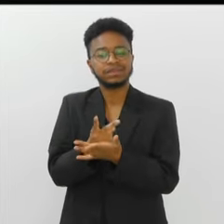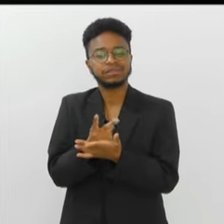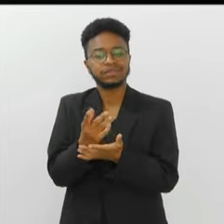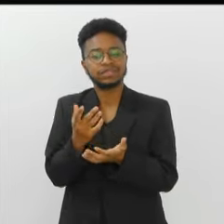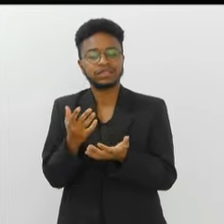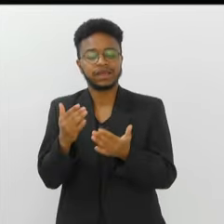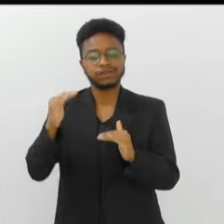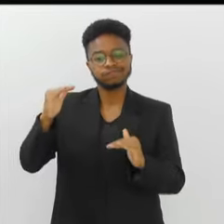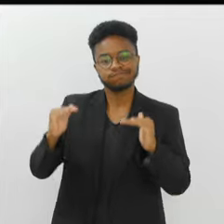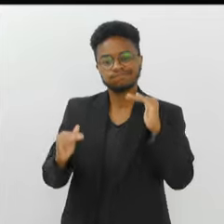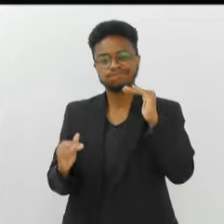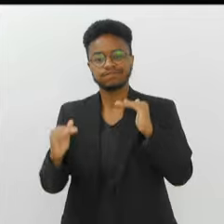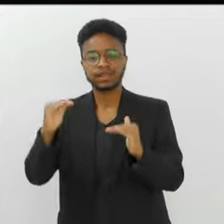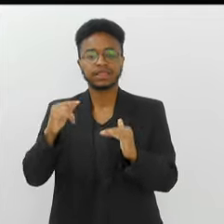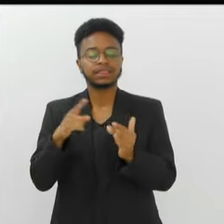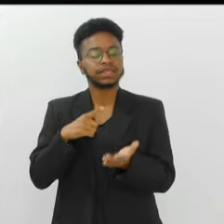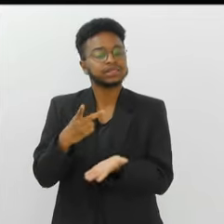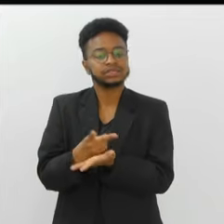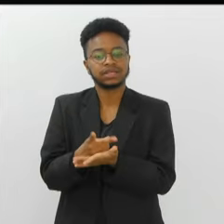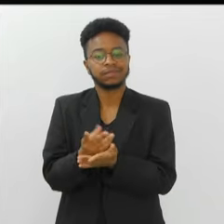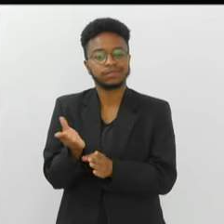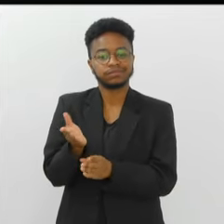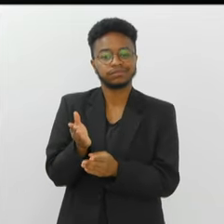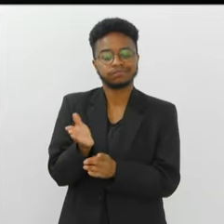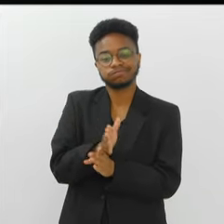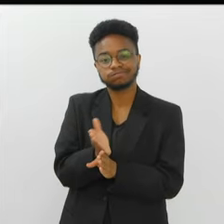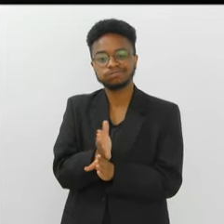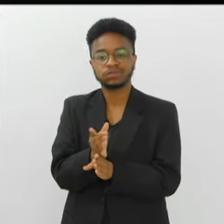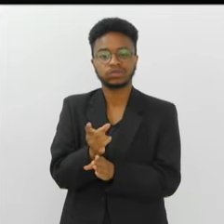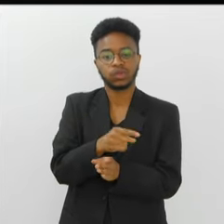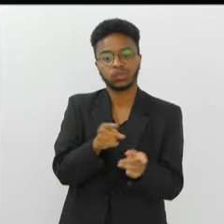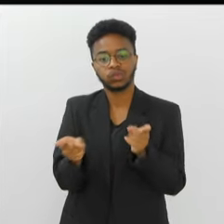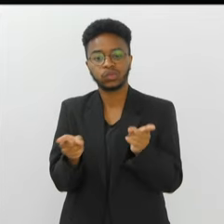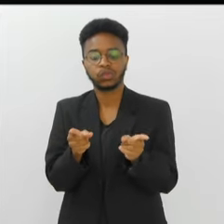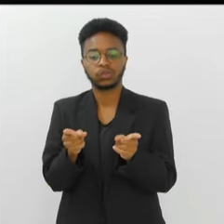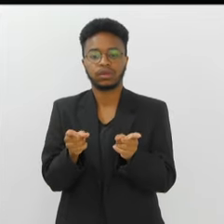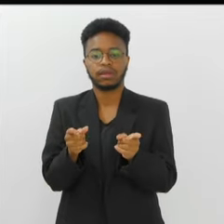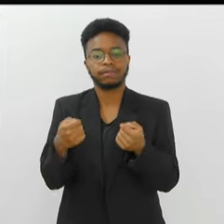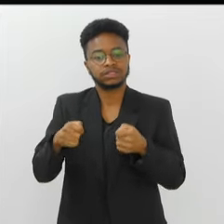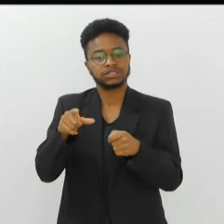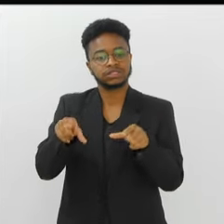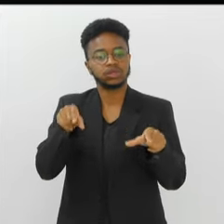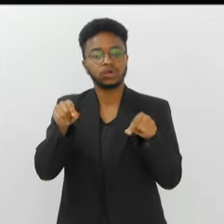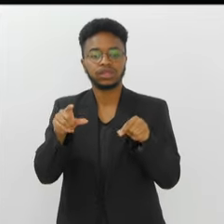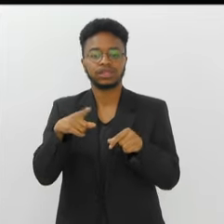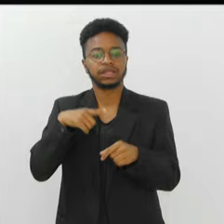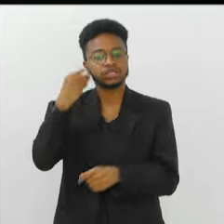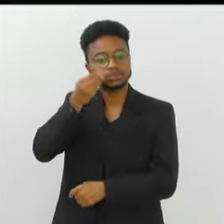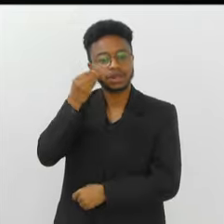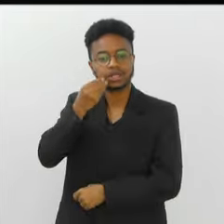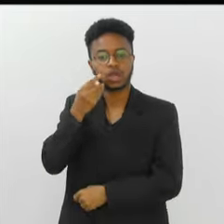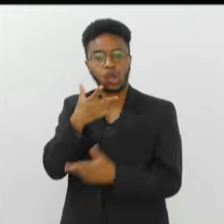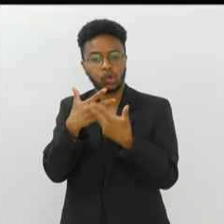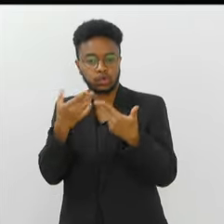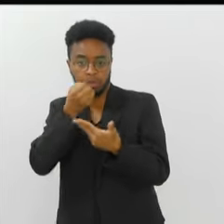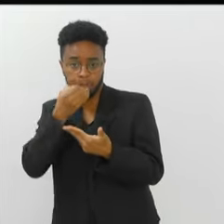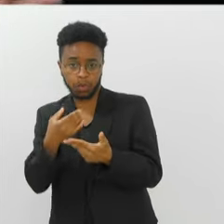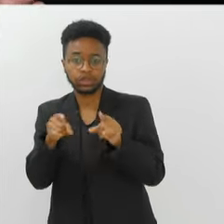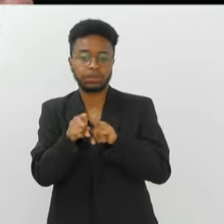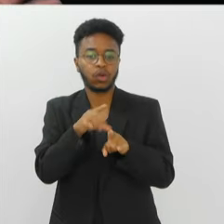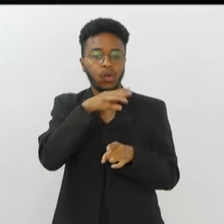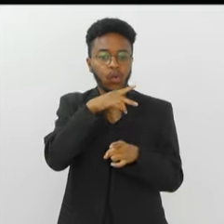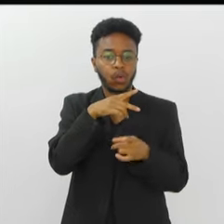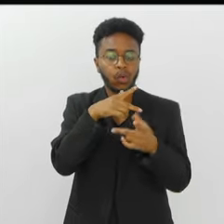tensão diária, uma tensão cotidiana, que coloca ele entre delícias e